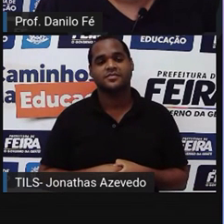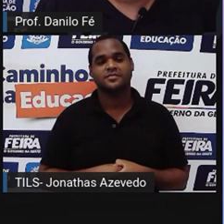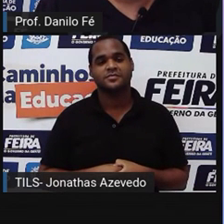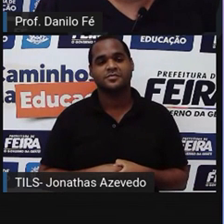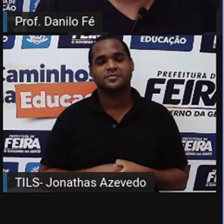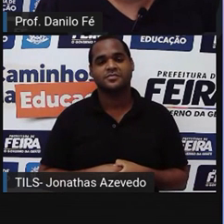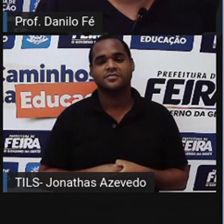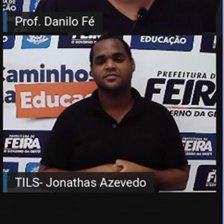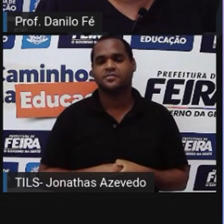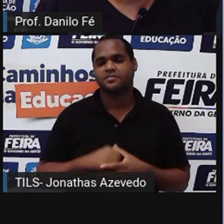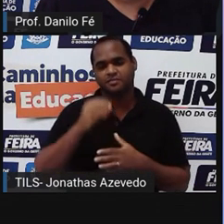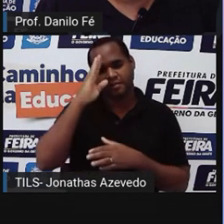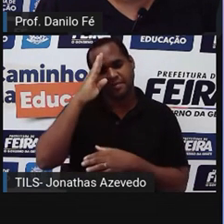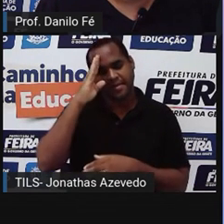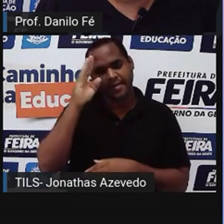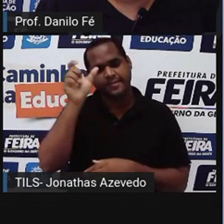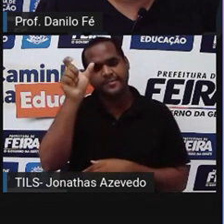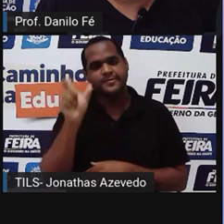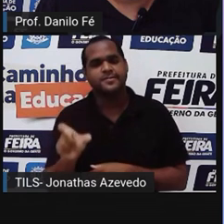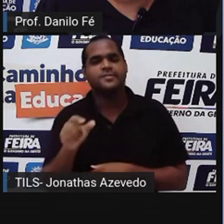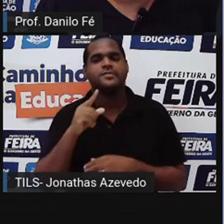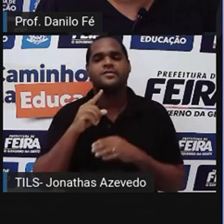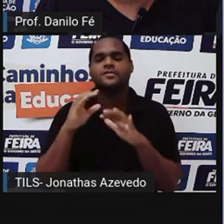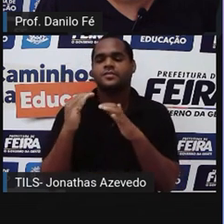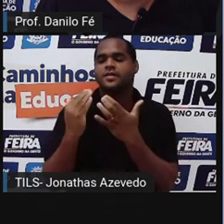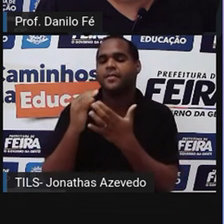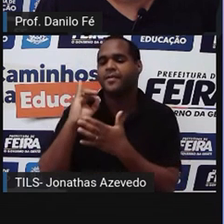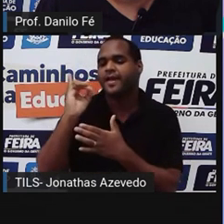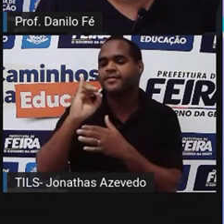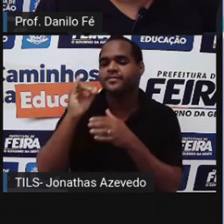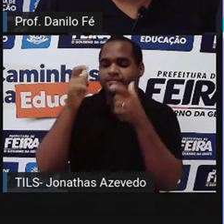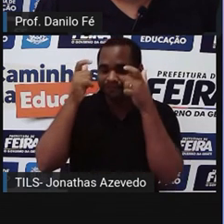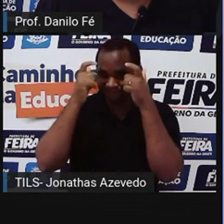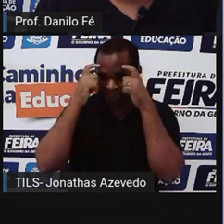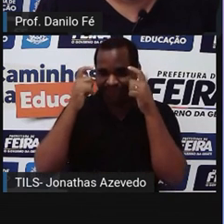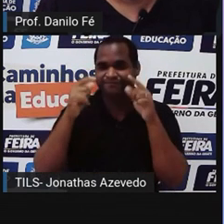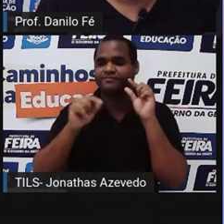Quais as principais características da Constituição do Império?